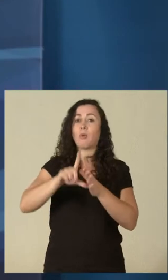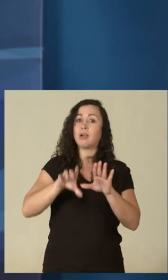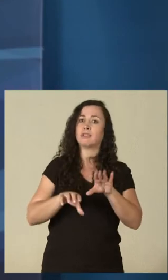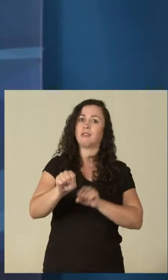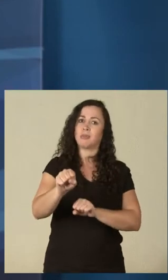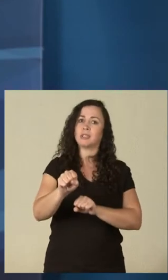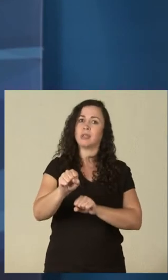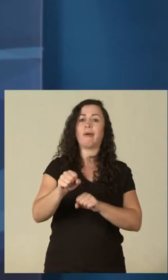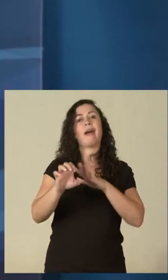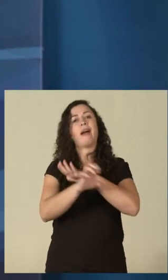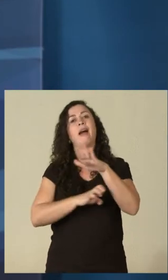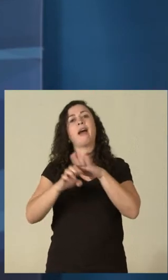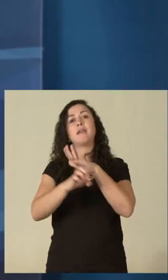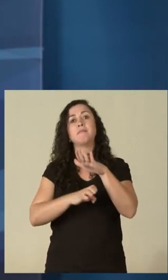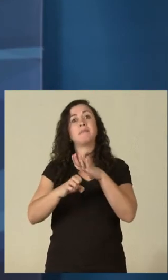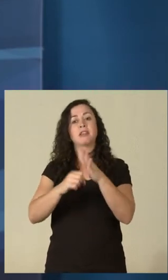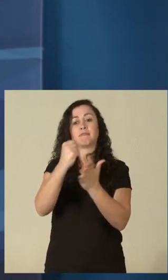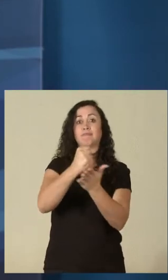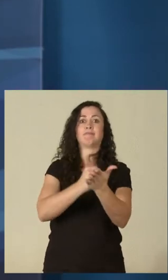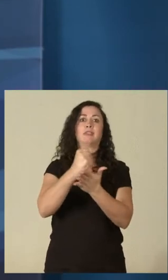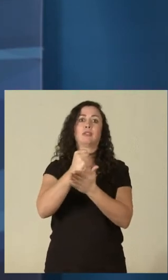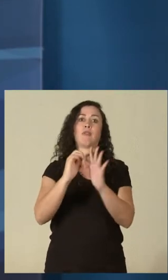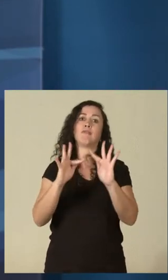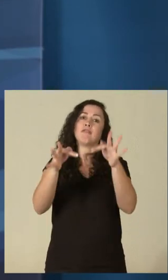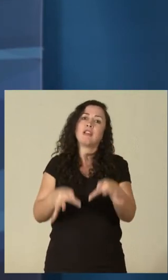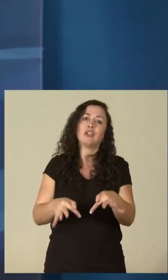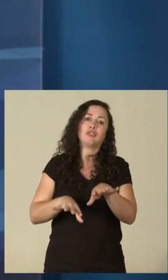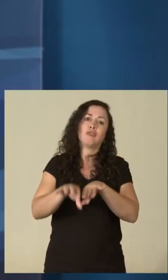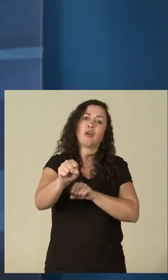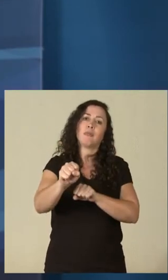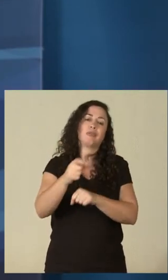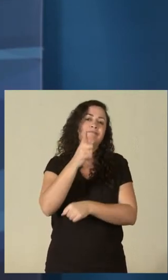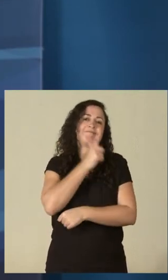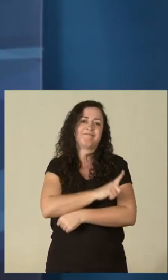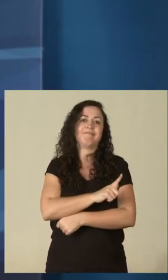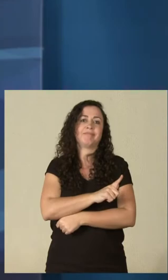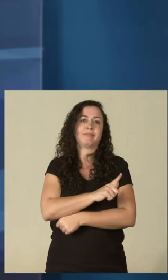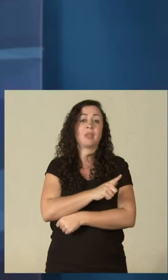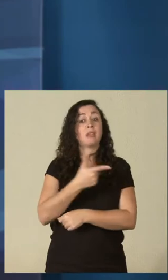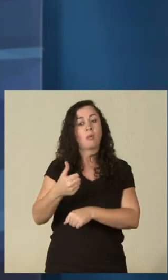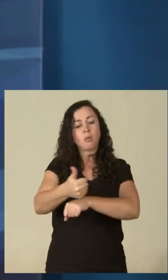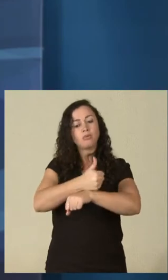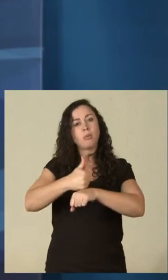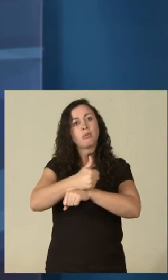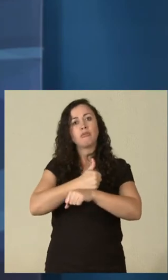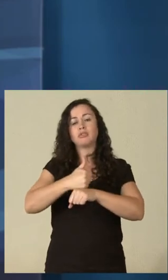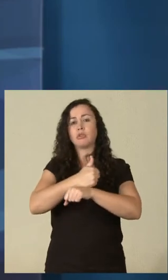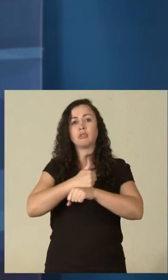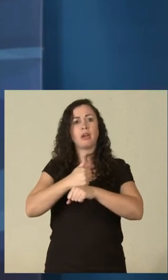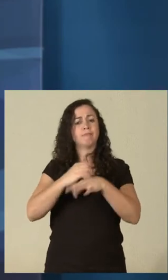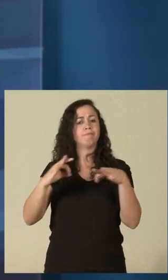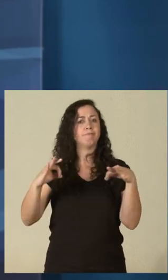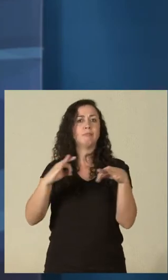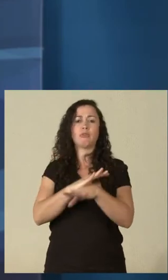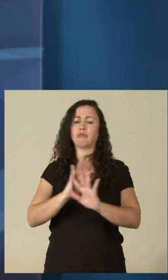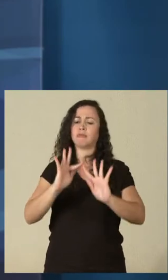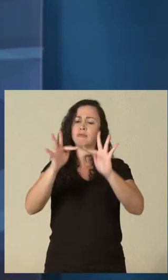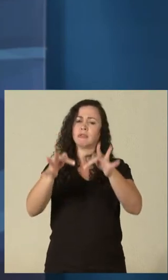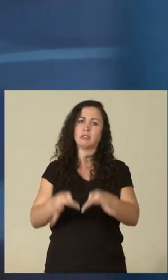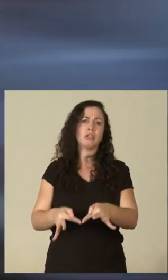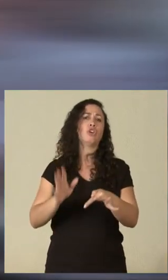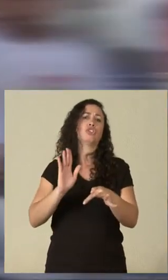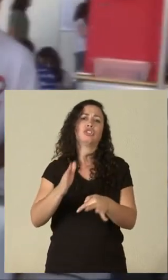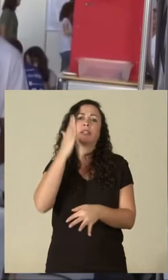logo se formem. Então são profissionais que saem assim muito afinados com o que se espera